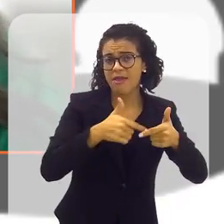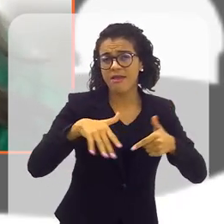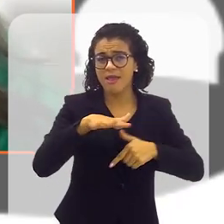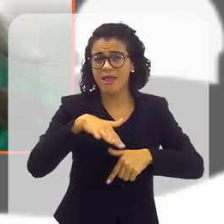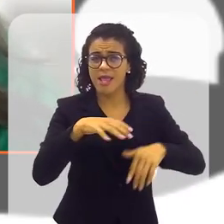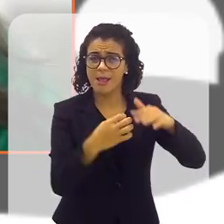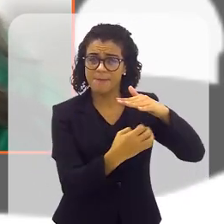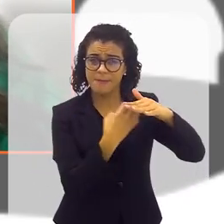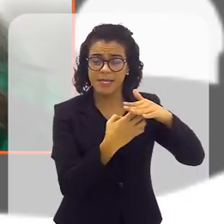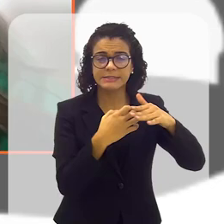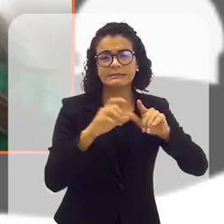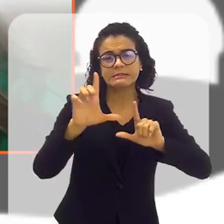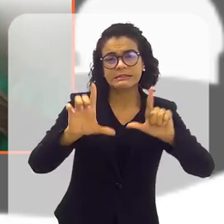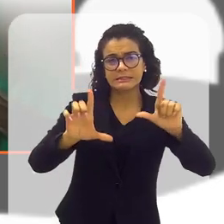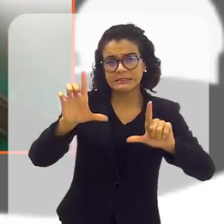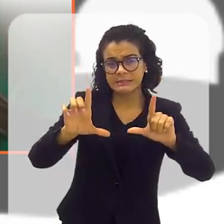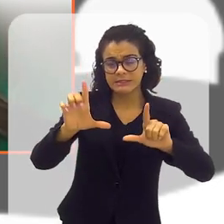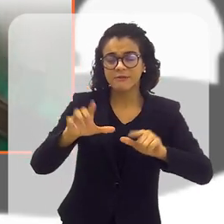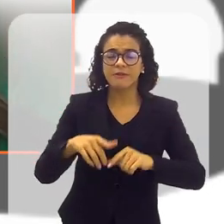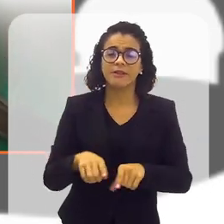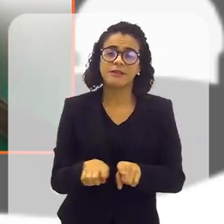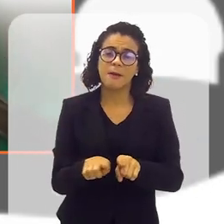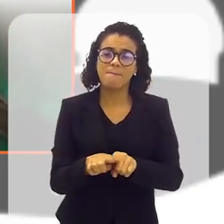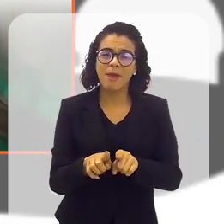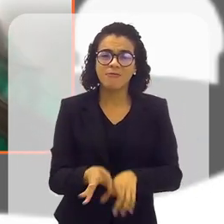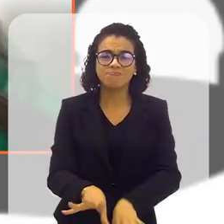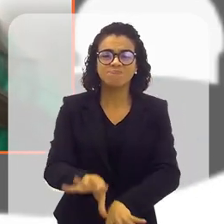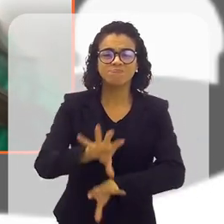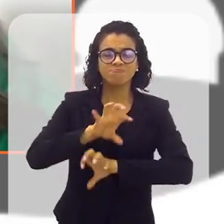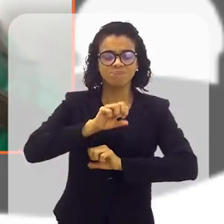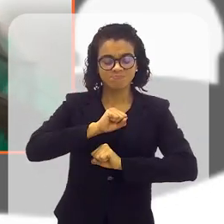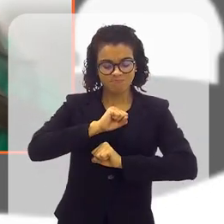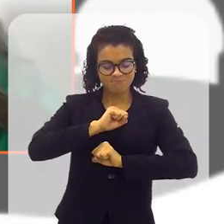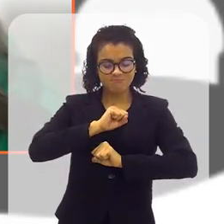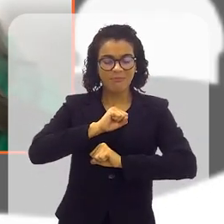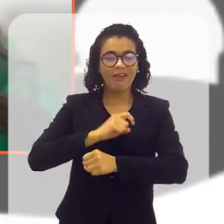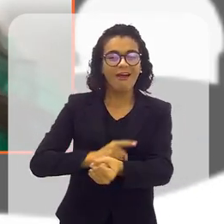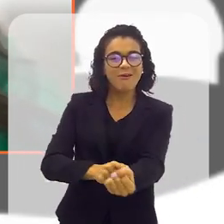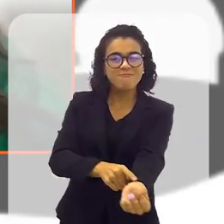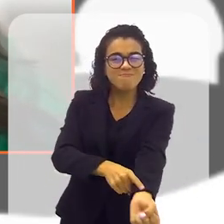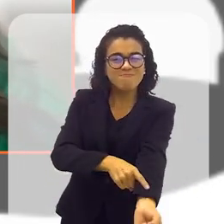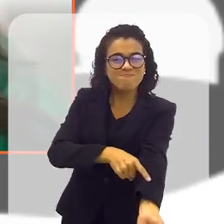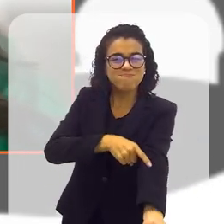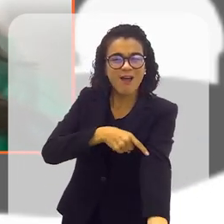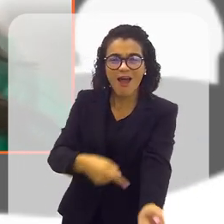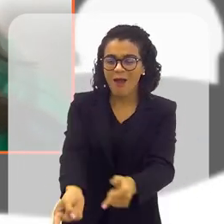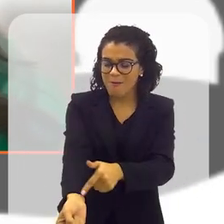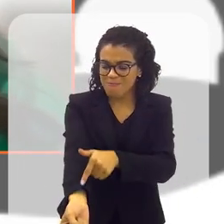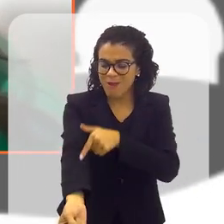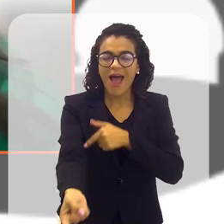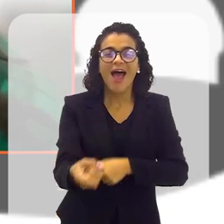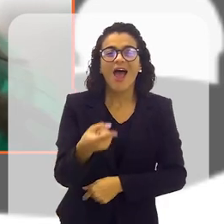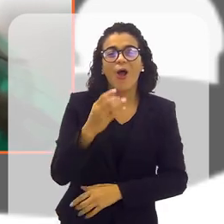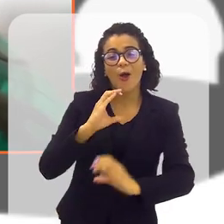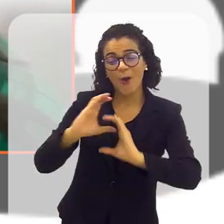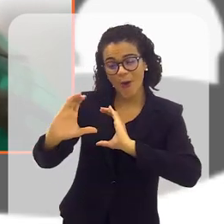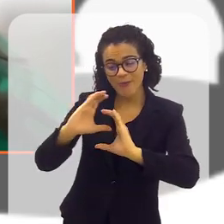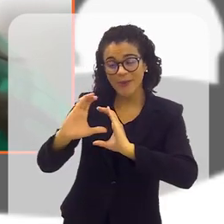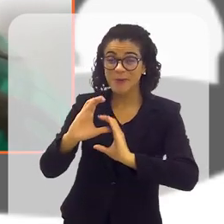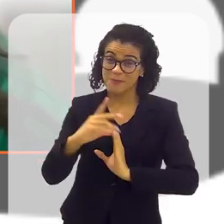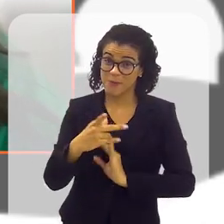sempre tive aí no meu DNA a comunicação intrínseca, né? Meu pai é um grande